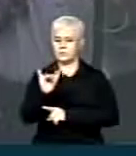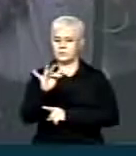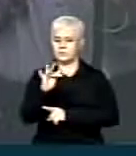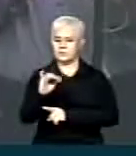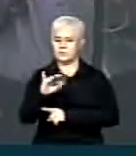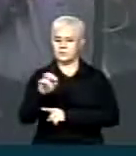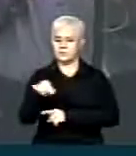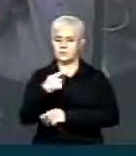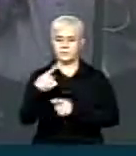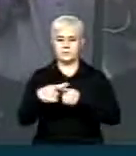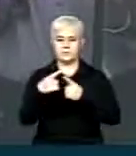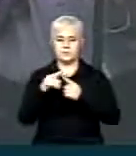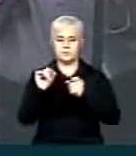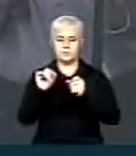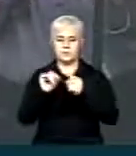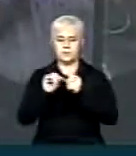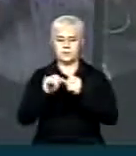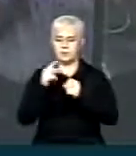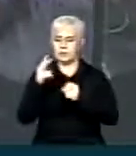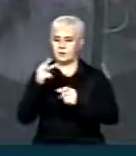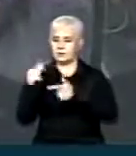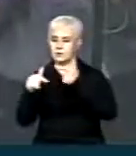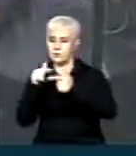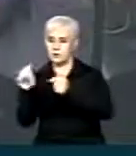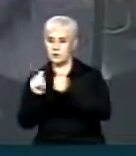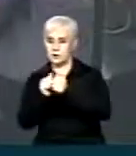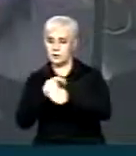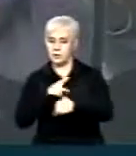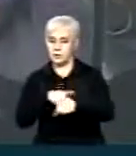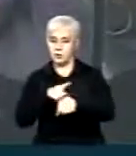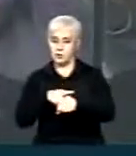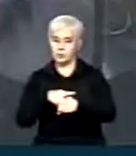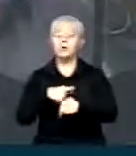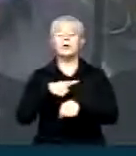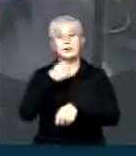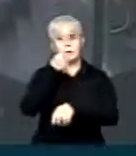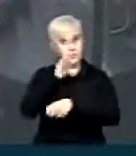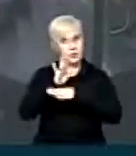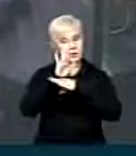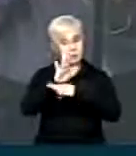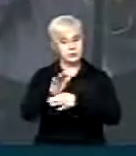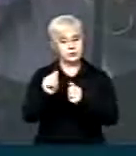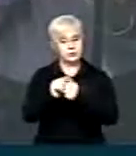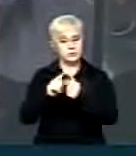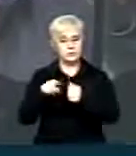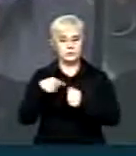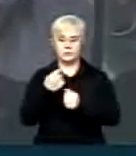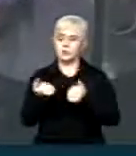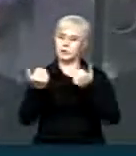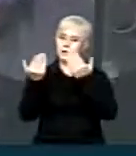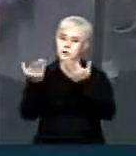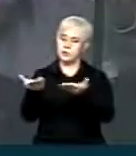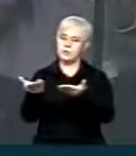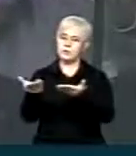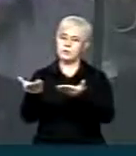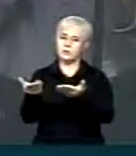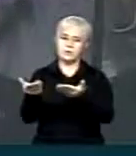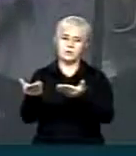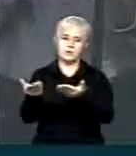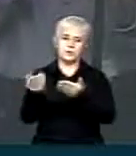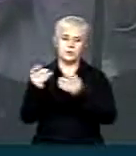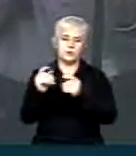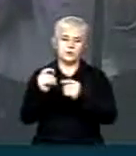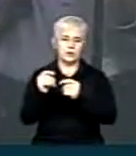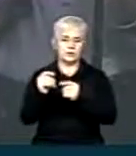cumulativo de função, é evidente que somos favoráveis. Eu acho que é para todos nós dar aquele que o Estado não cumpre, que é